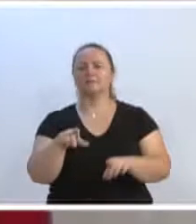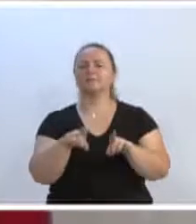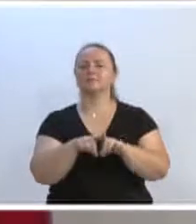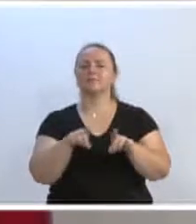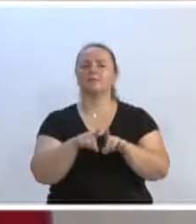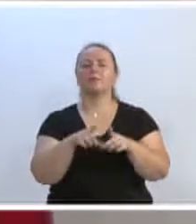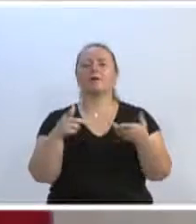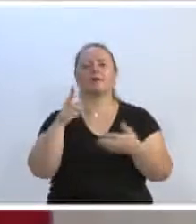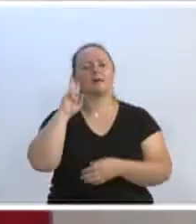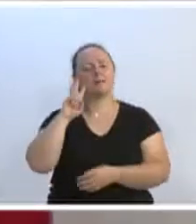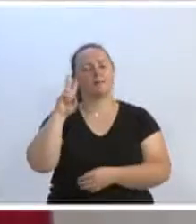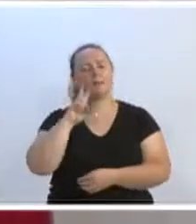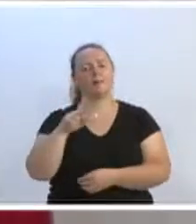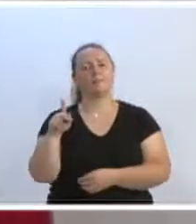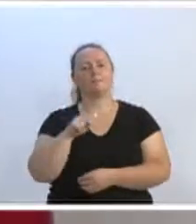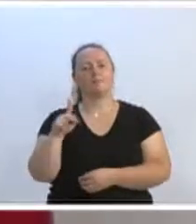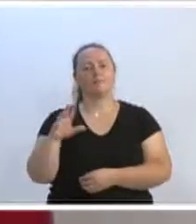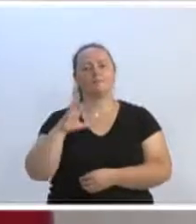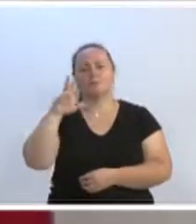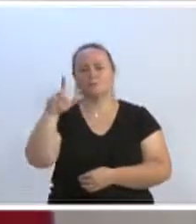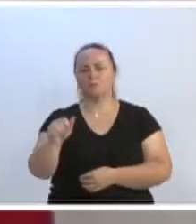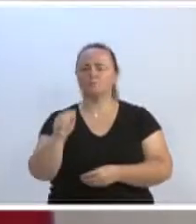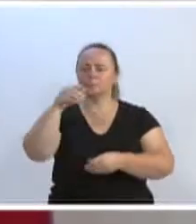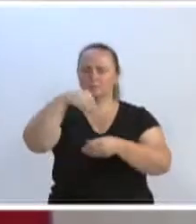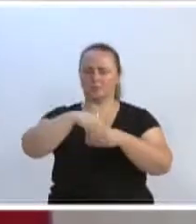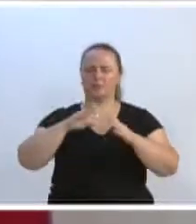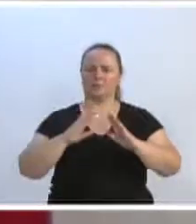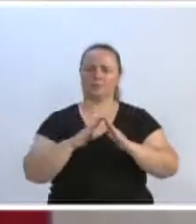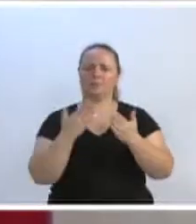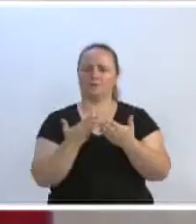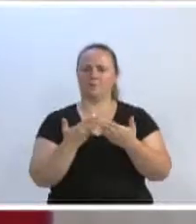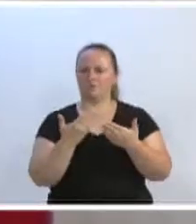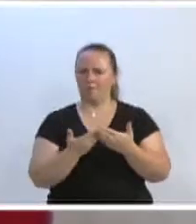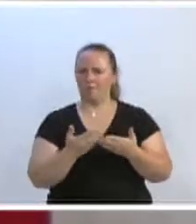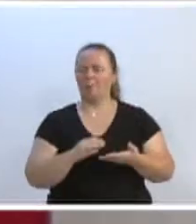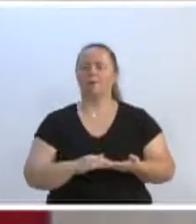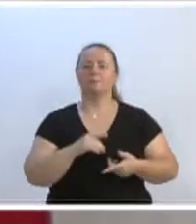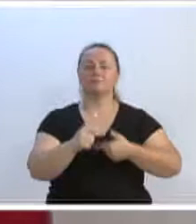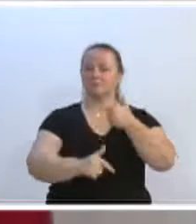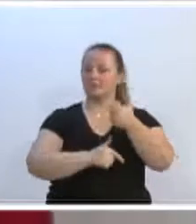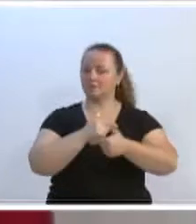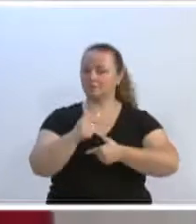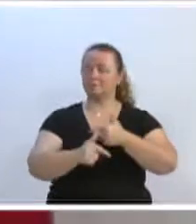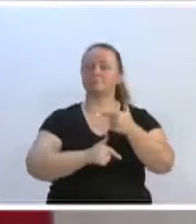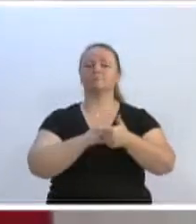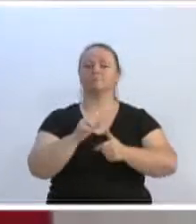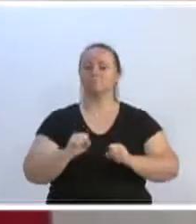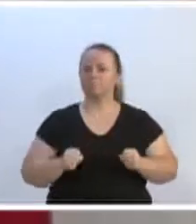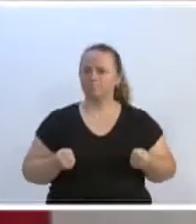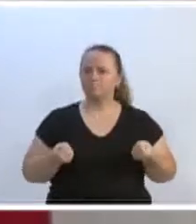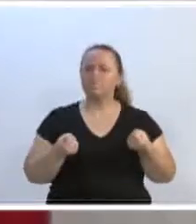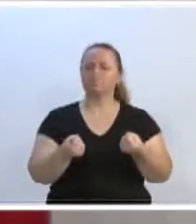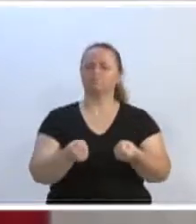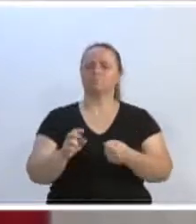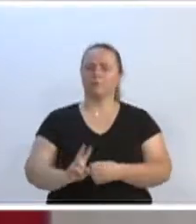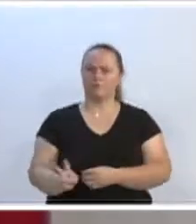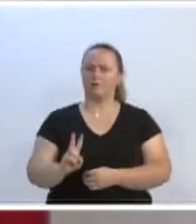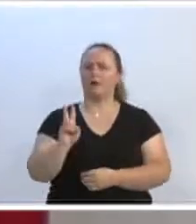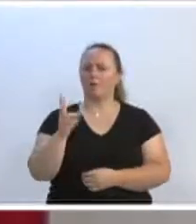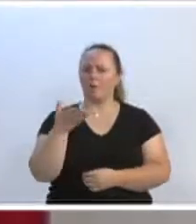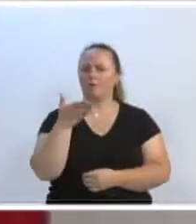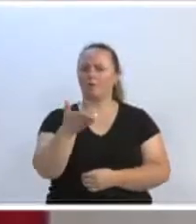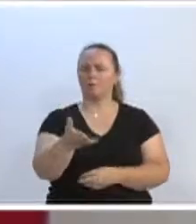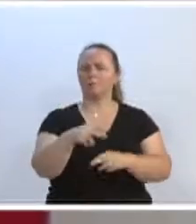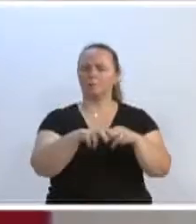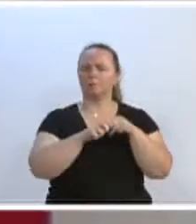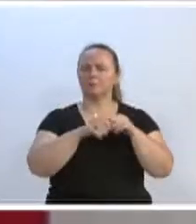professores, uma escola que tem trabalhado com empenho, que é um valor da nossa cidade. Então, gostaria de fazer esse